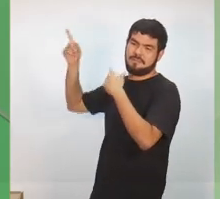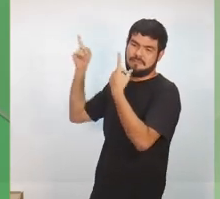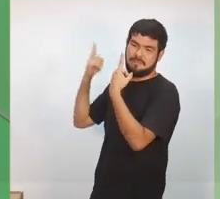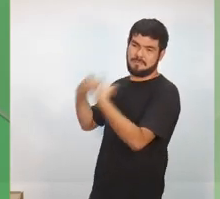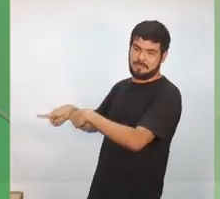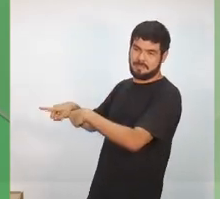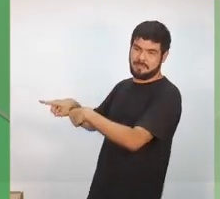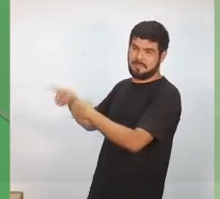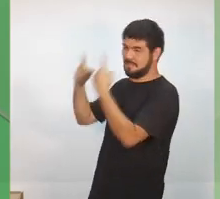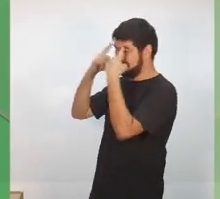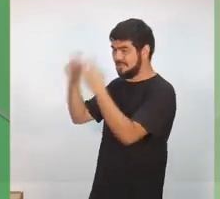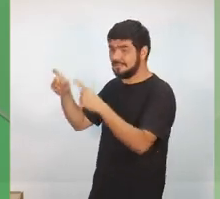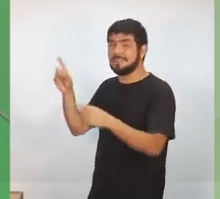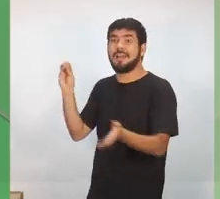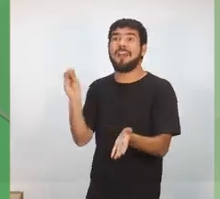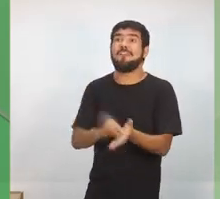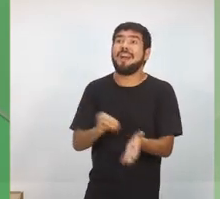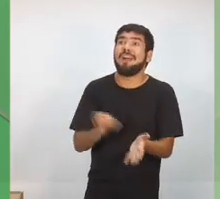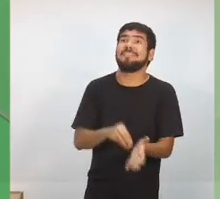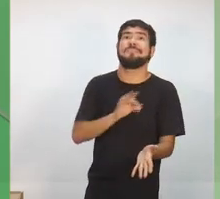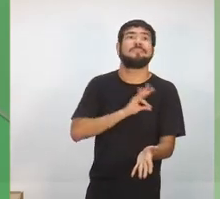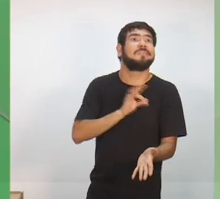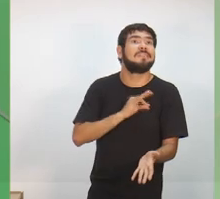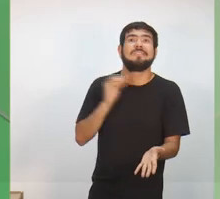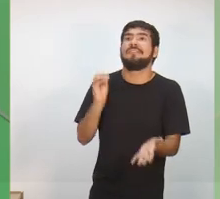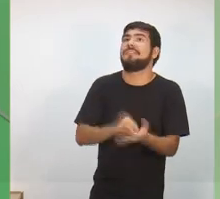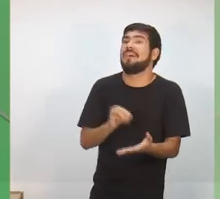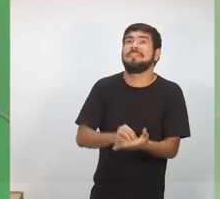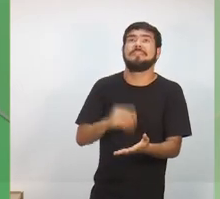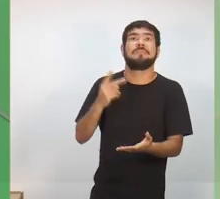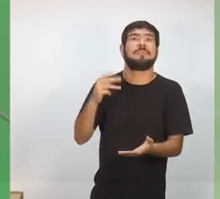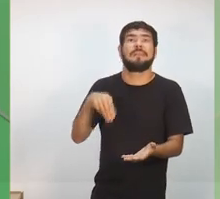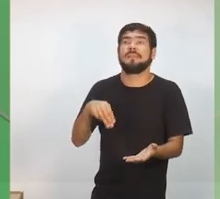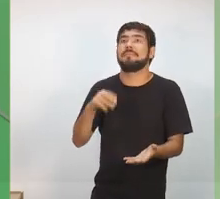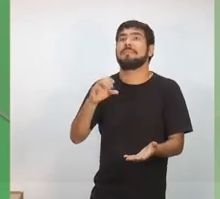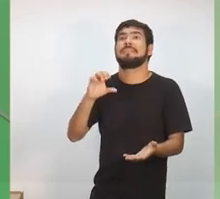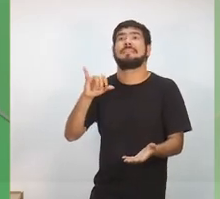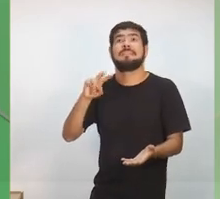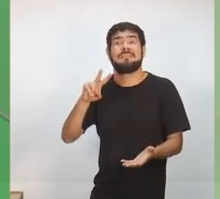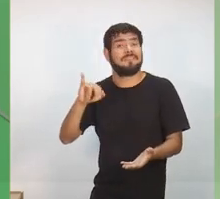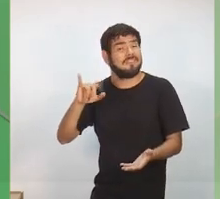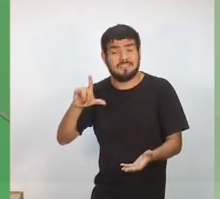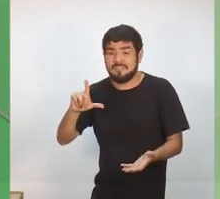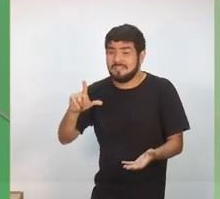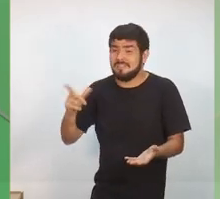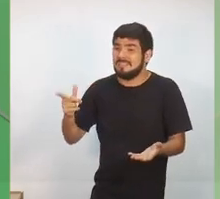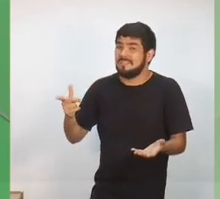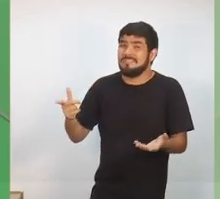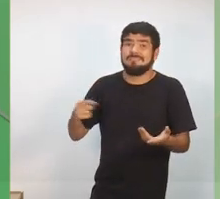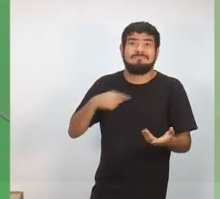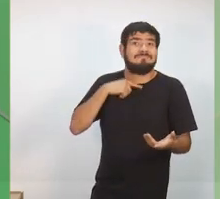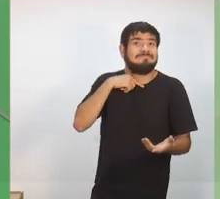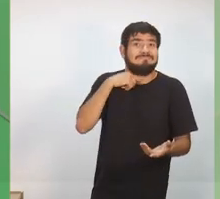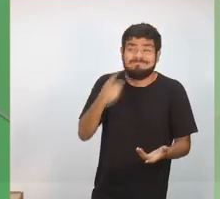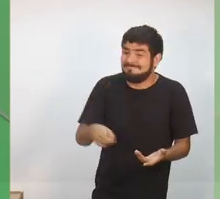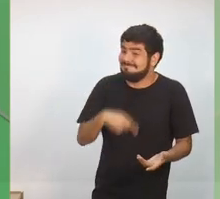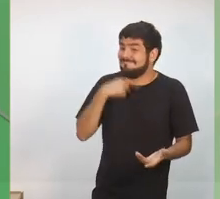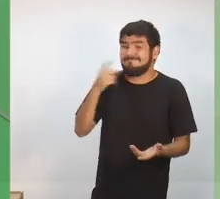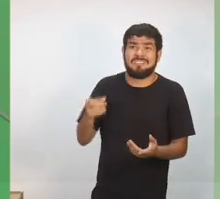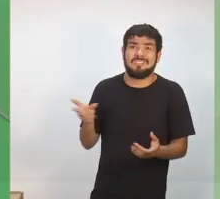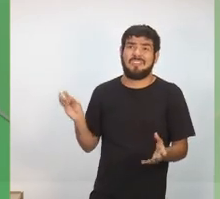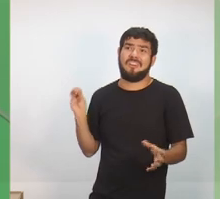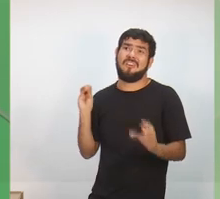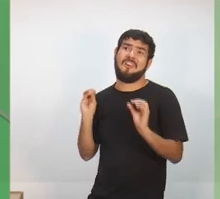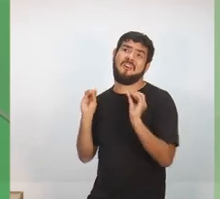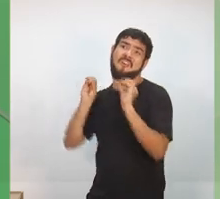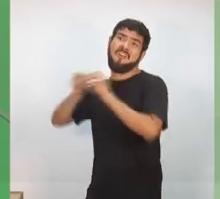a falta de pessoas, a falta de policial, tanto no militar como no civil, ela não vai solucionar só com a introdução da tecnologia.